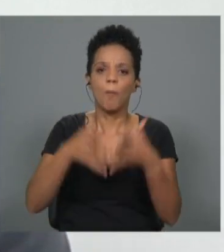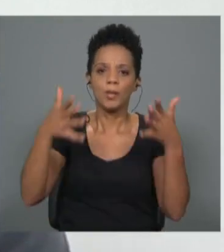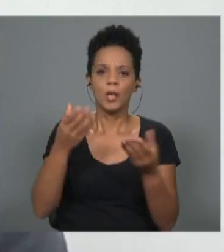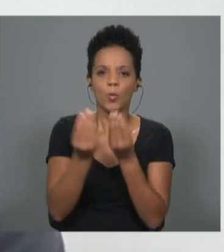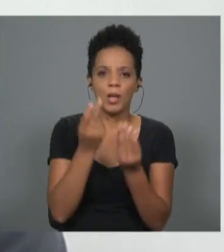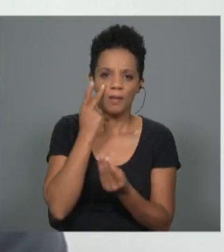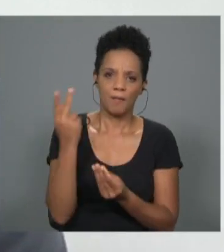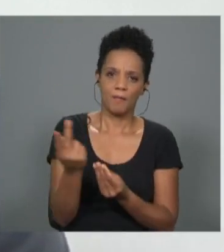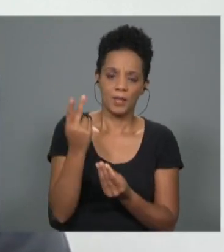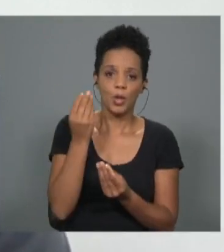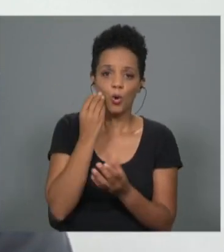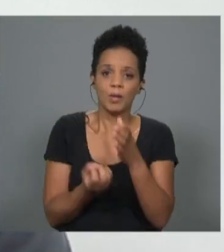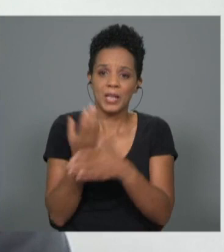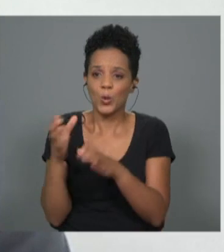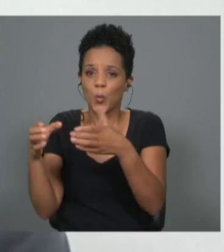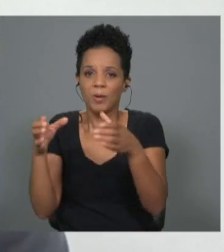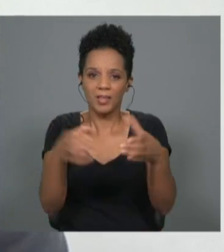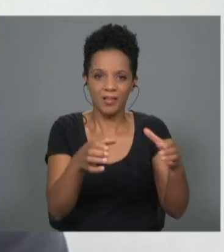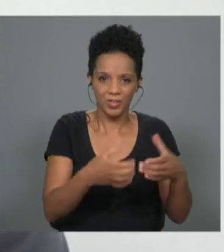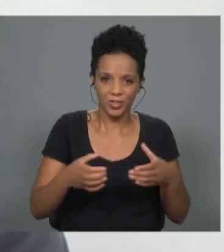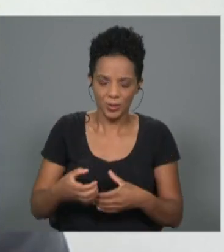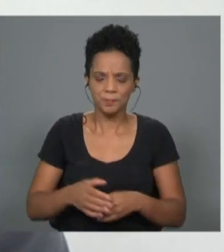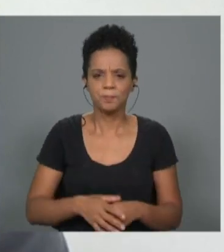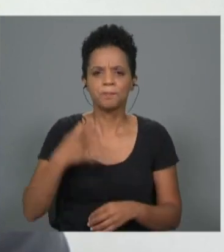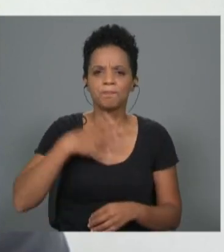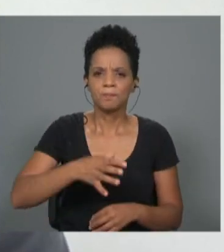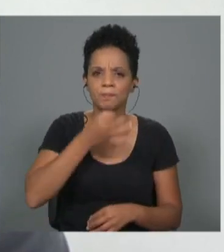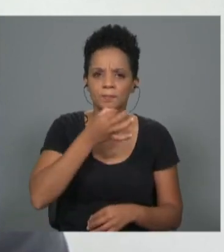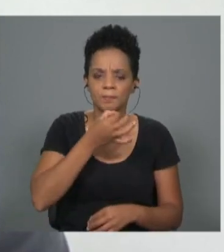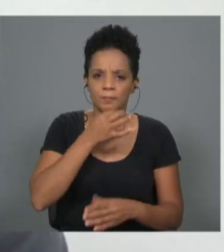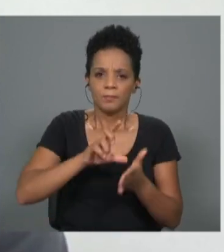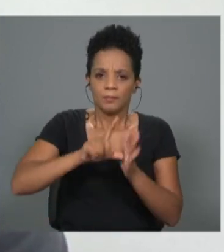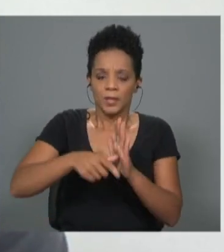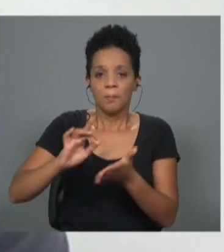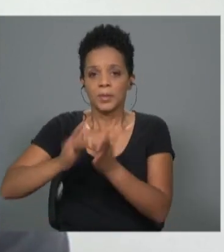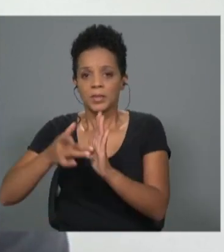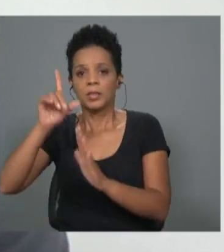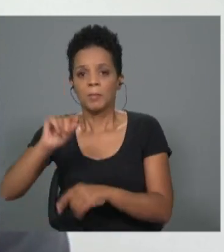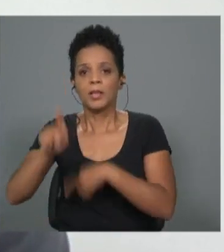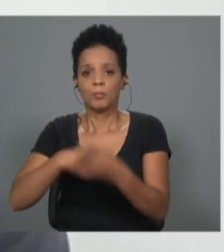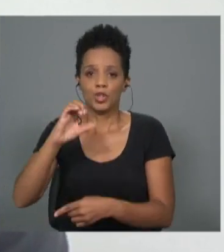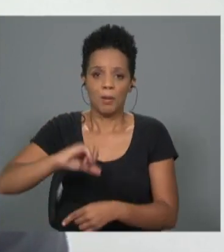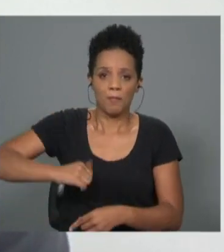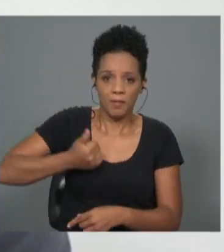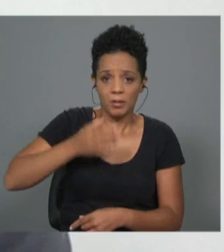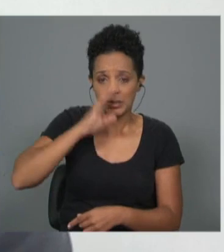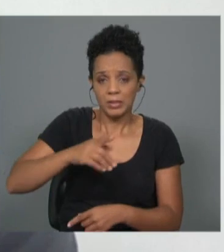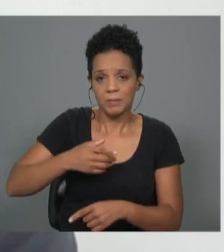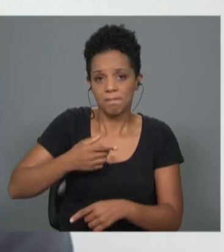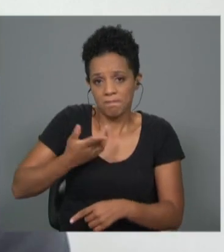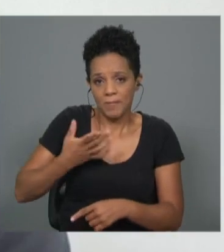vida, criando estas comunidades. Quer falar-nos desse projeto que está a implementar aí no Brasil, e já agora, ou de Cabo Verde, se entretanto também assim entender?